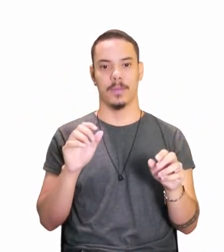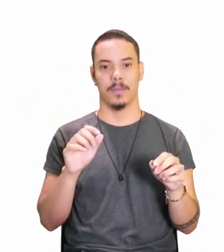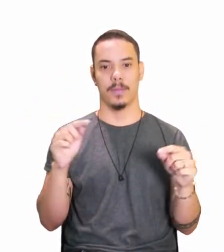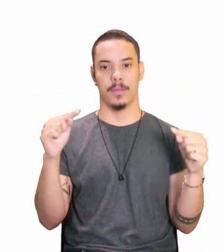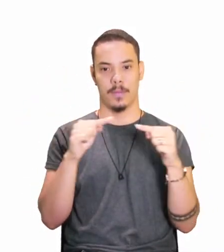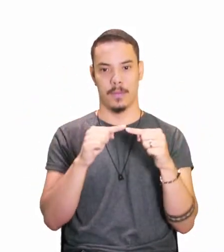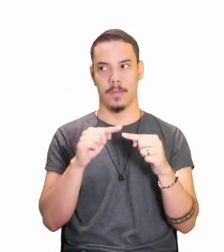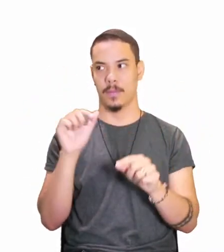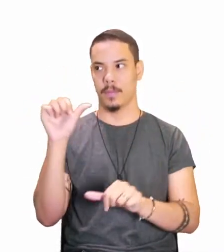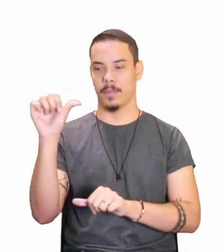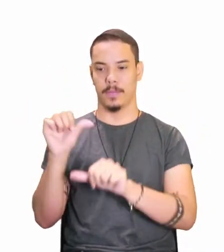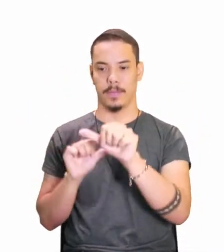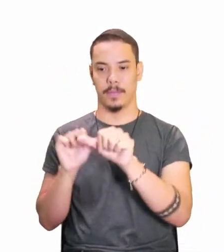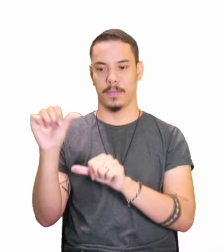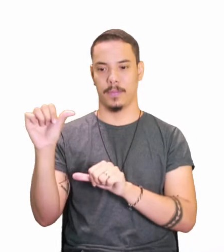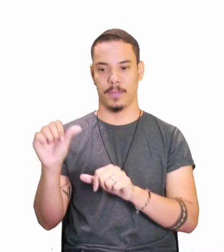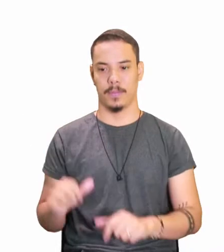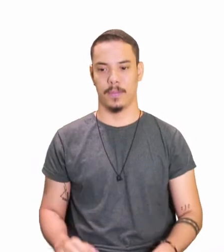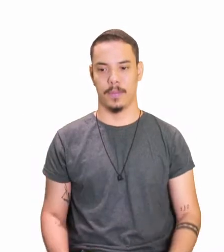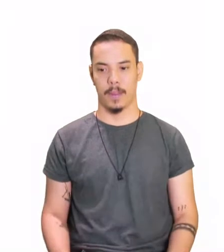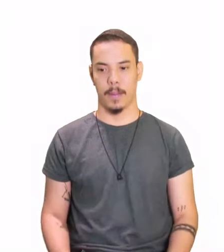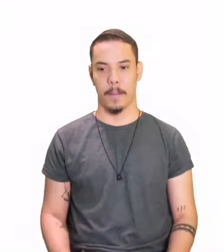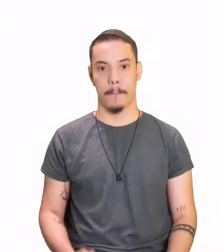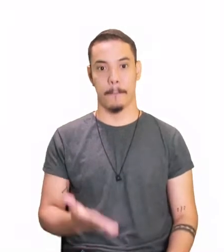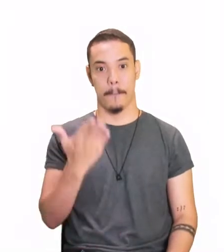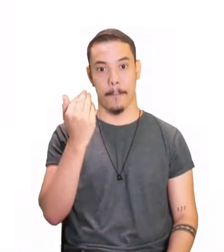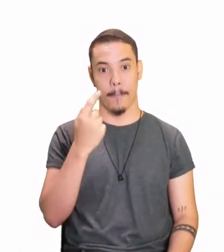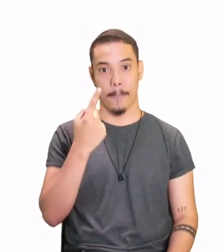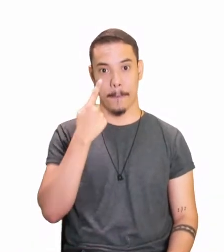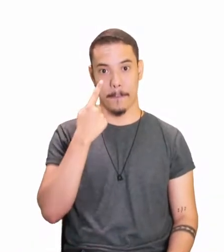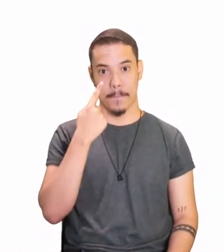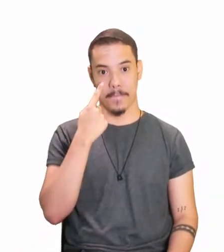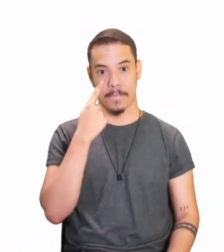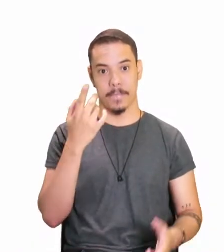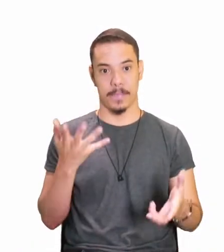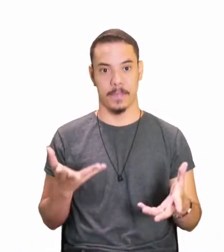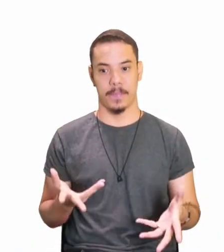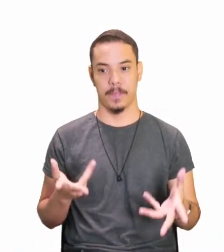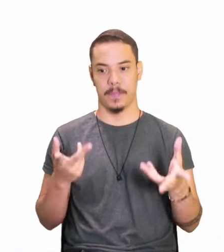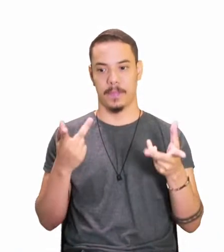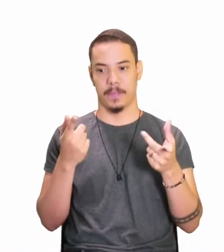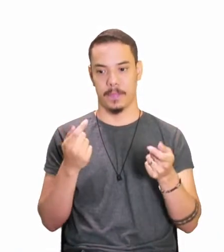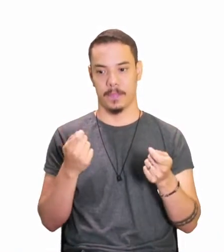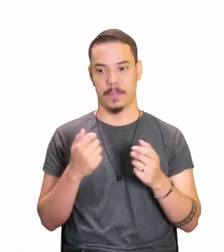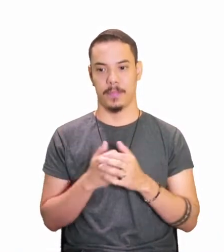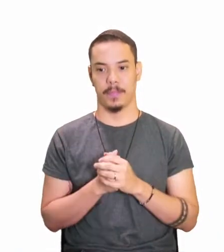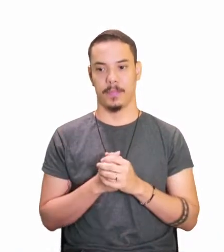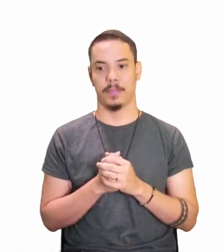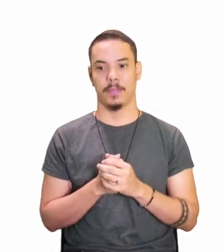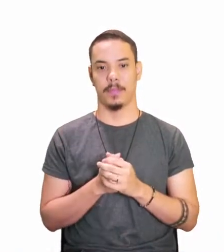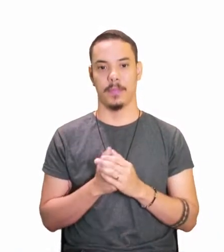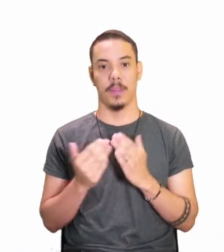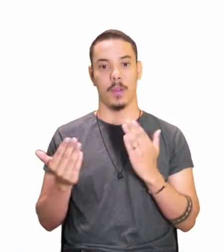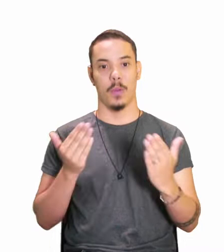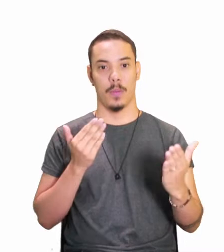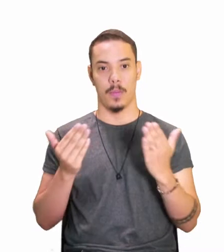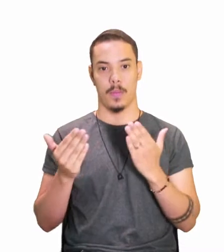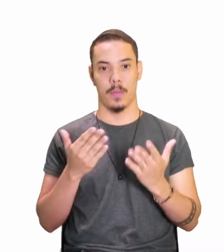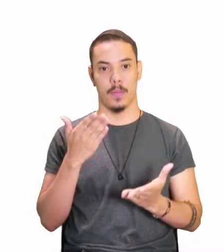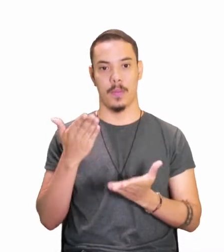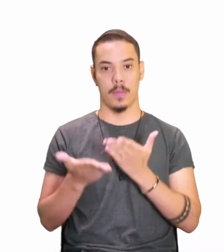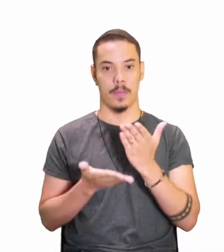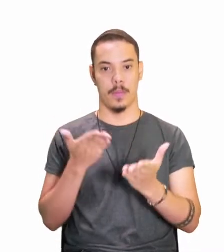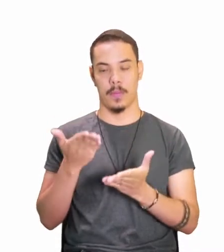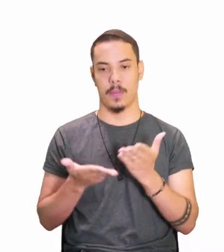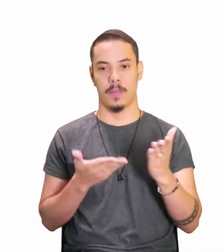irregular, tá bom? Vamos lá, conhecendo a habilidade da aula. Comparar o tratamento dado